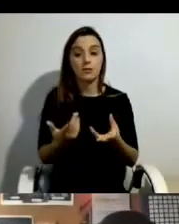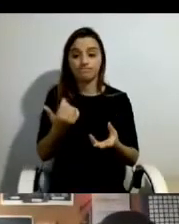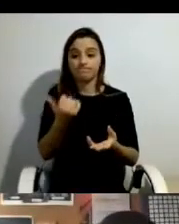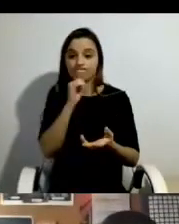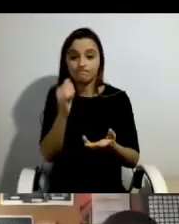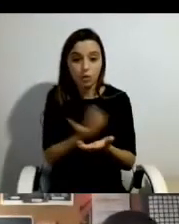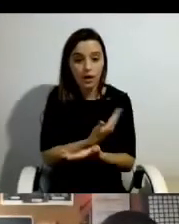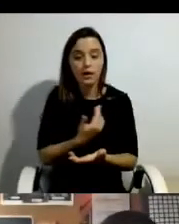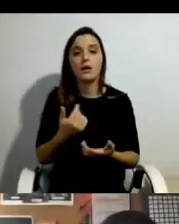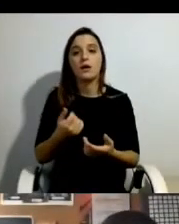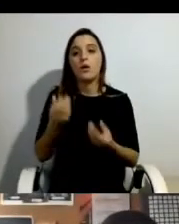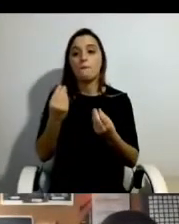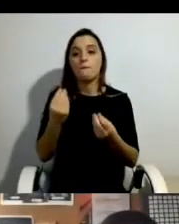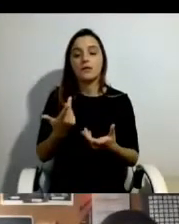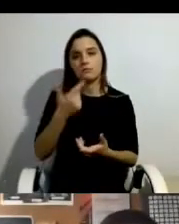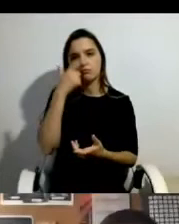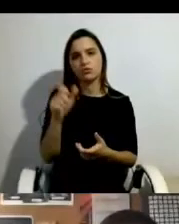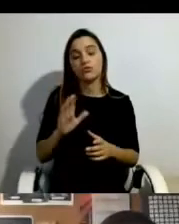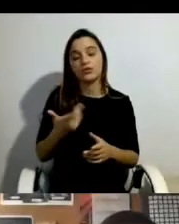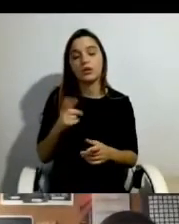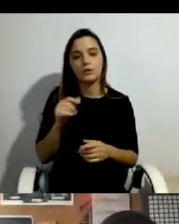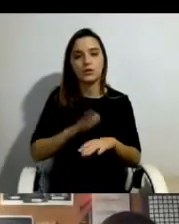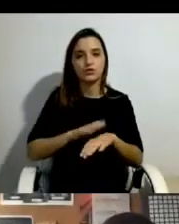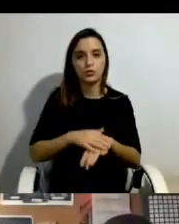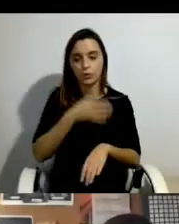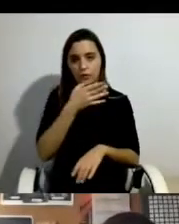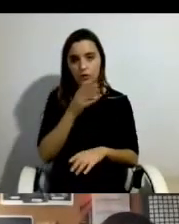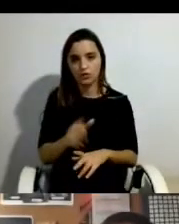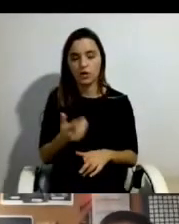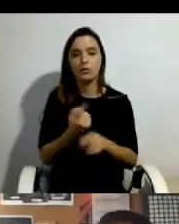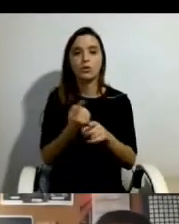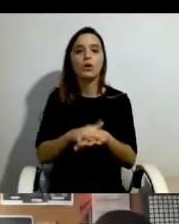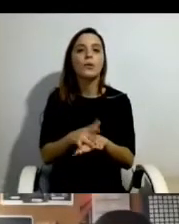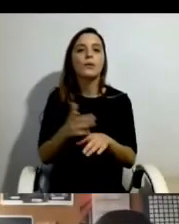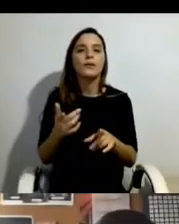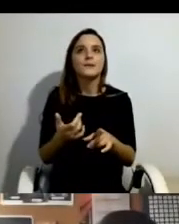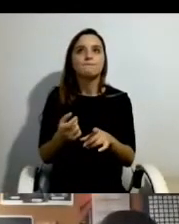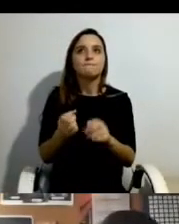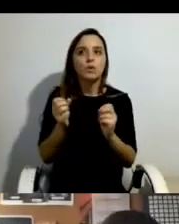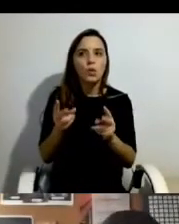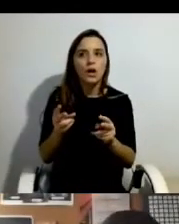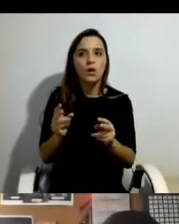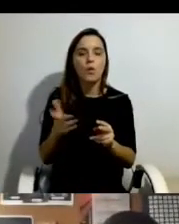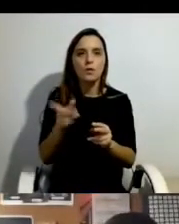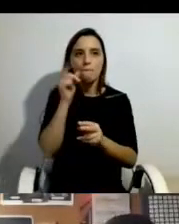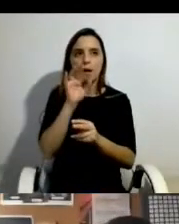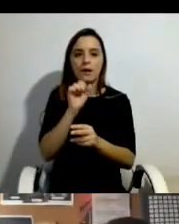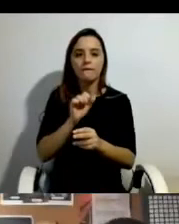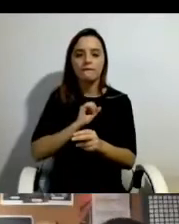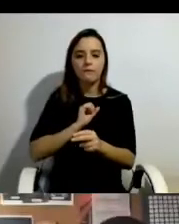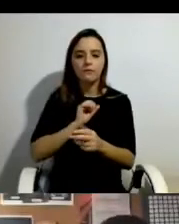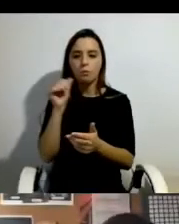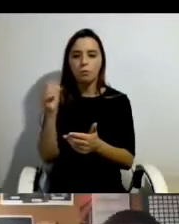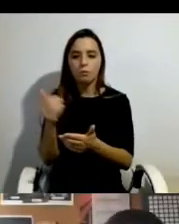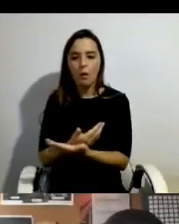também já alguém hoje deu o seu testemunho neste sentido, a ideia de, bom, o que é que me acontece quando os meus pais, quando é que os meus pais